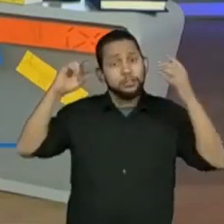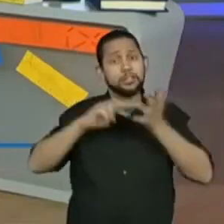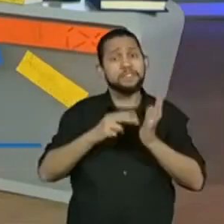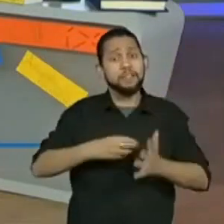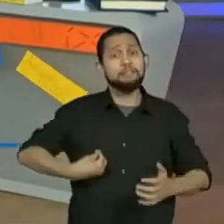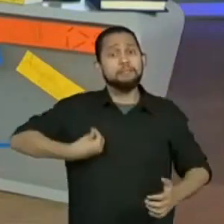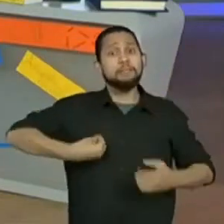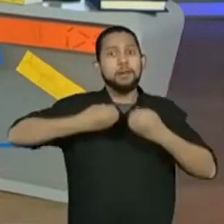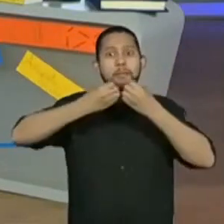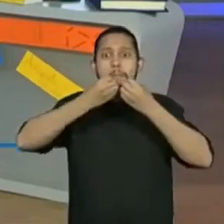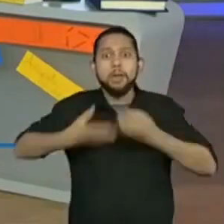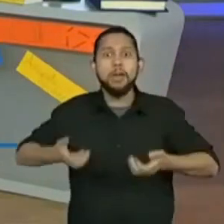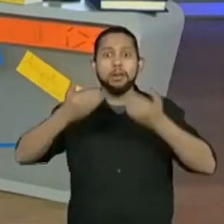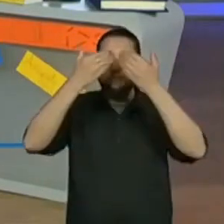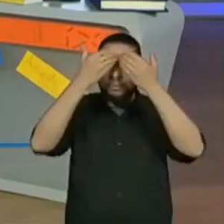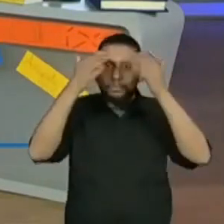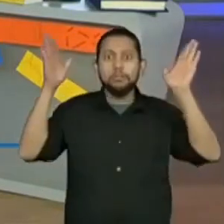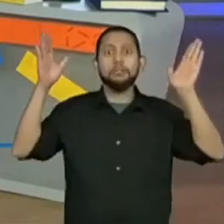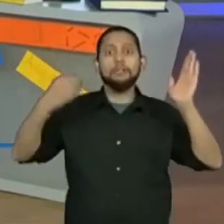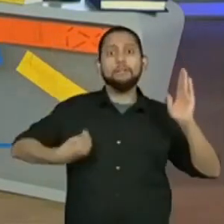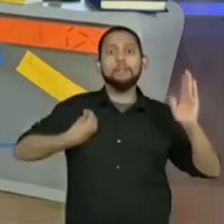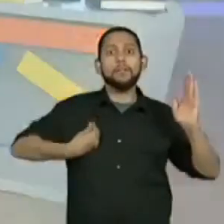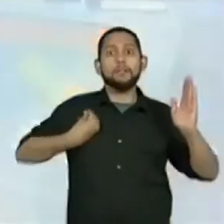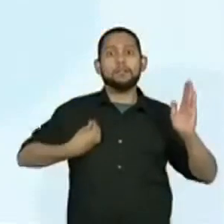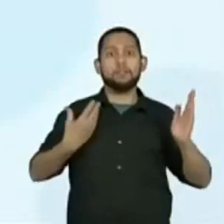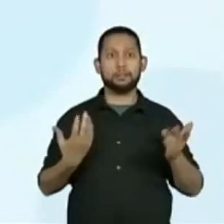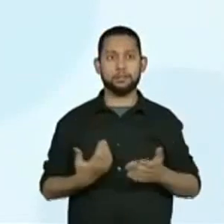você está dizendo sobre isso. Que lindo, ó.